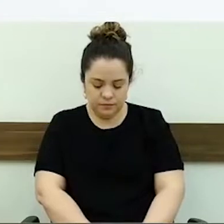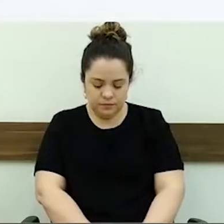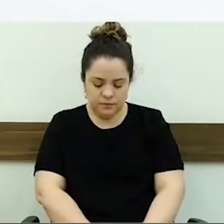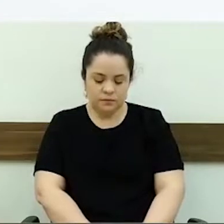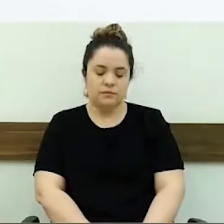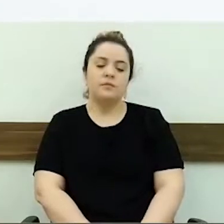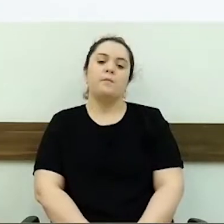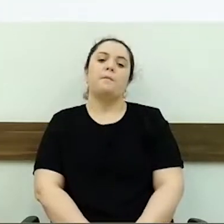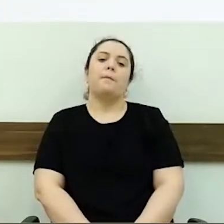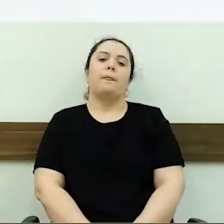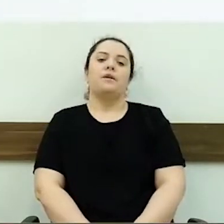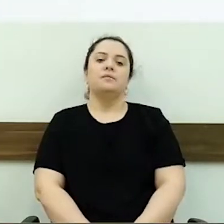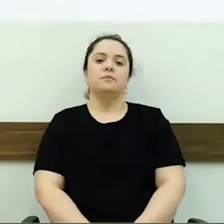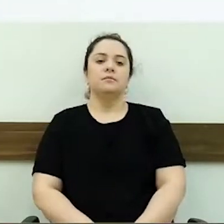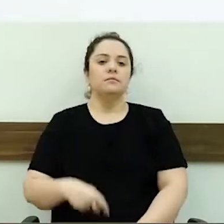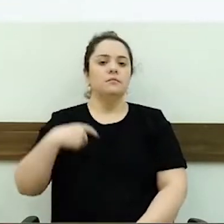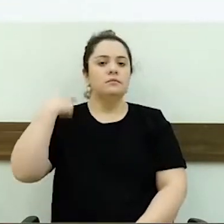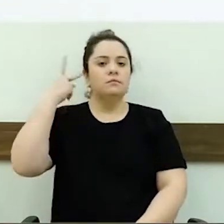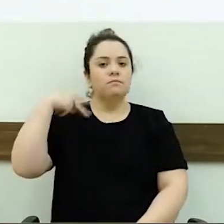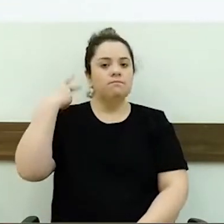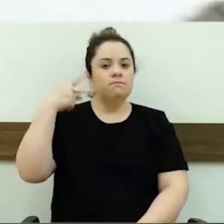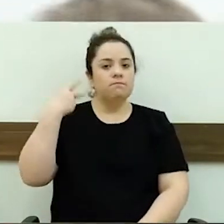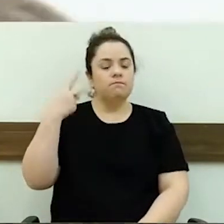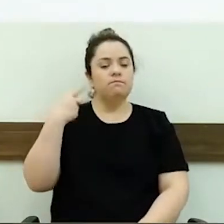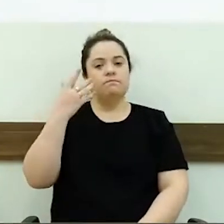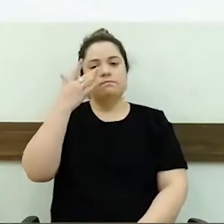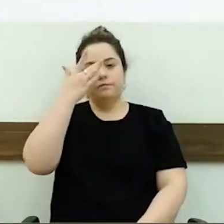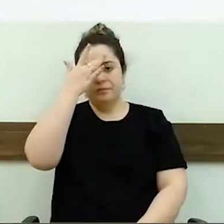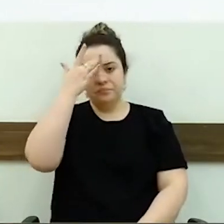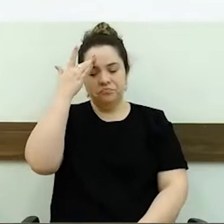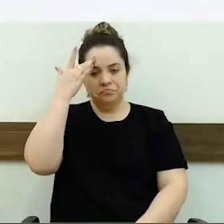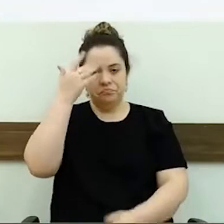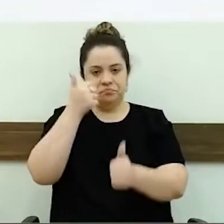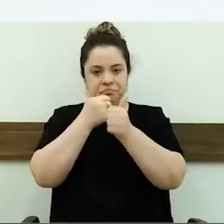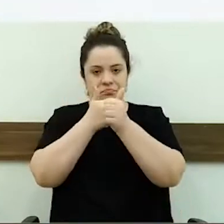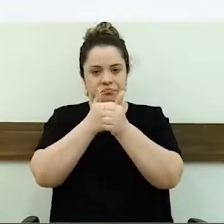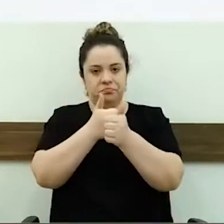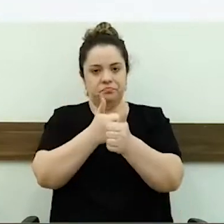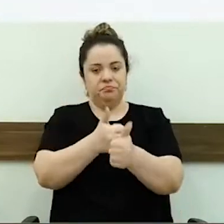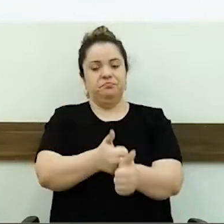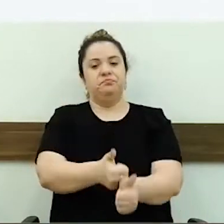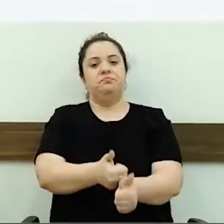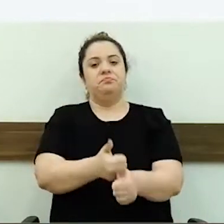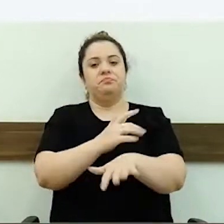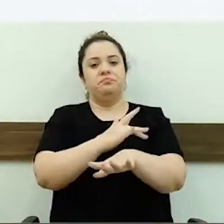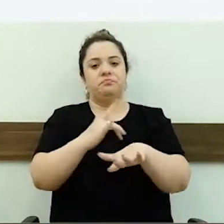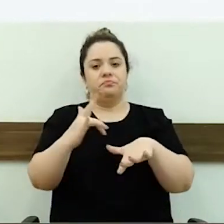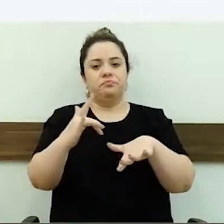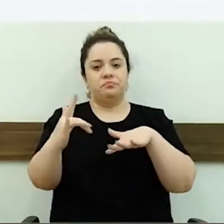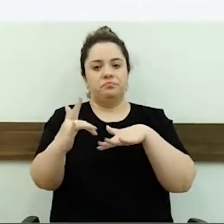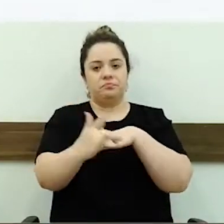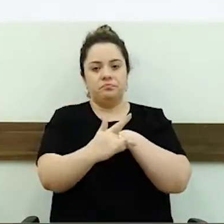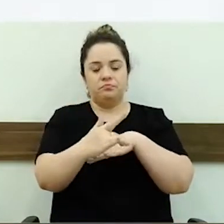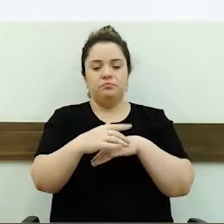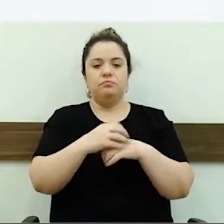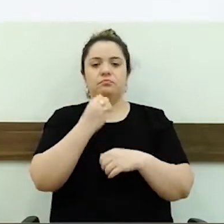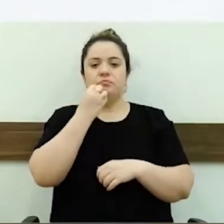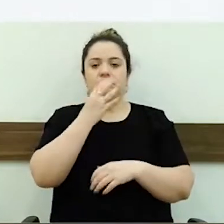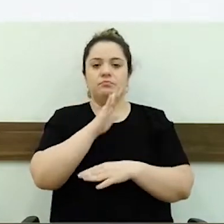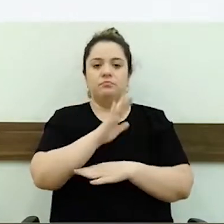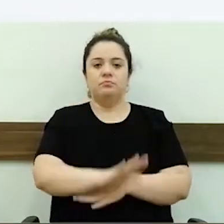Vereadores, público que nos acompanha, através das redes sociais, boa tarde.